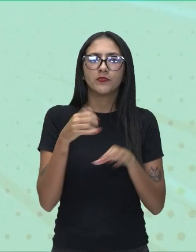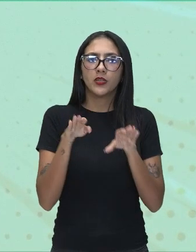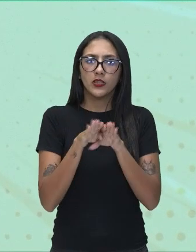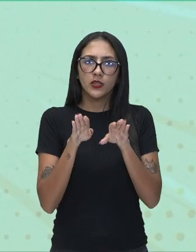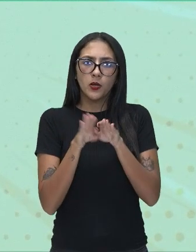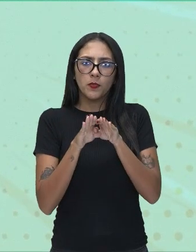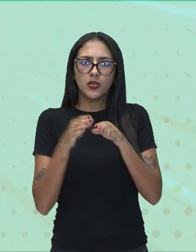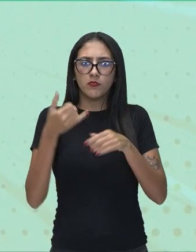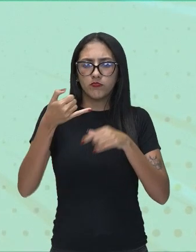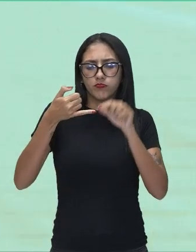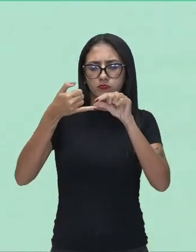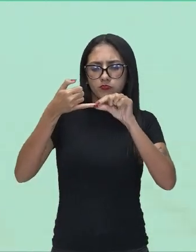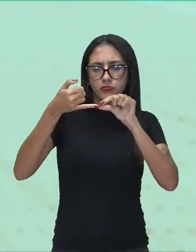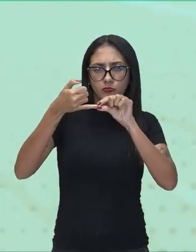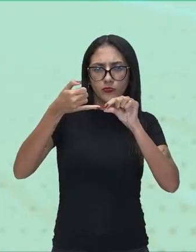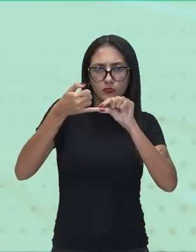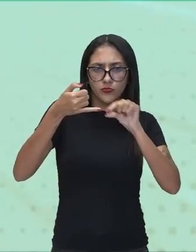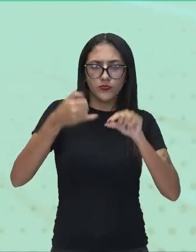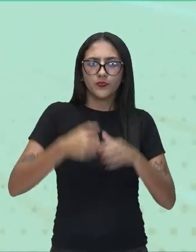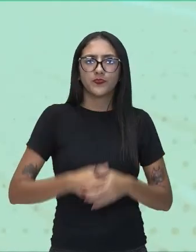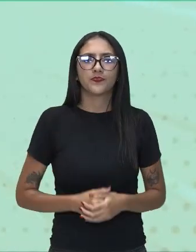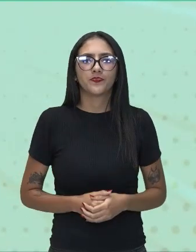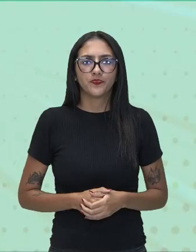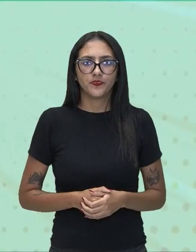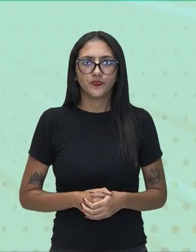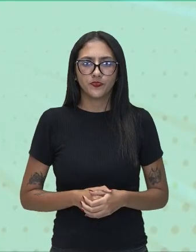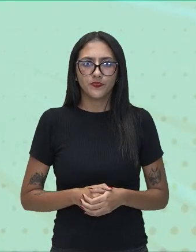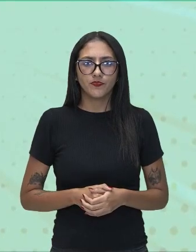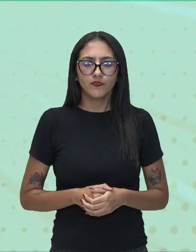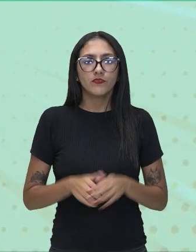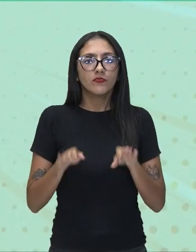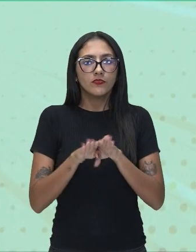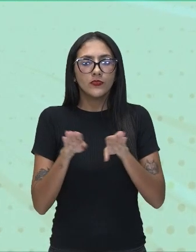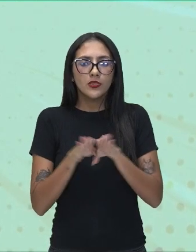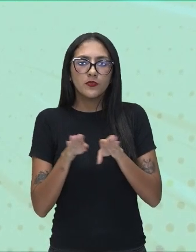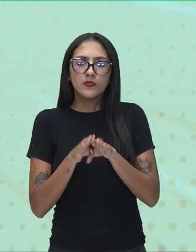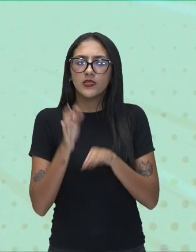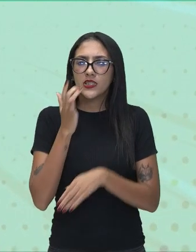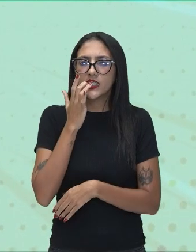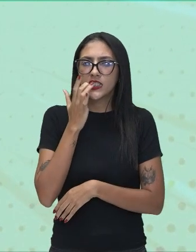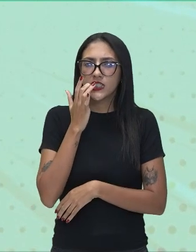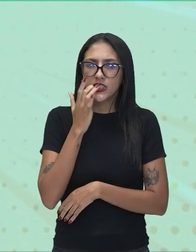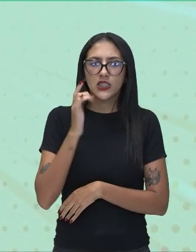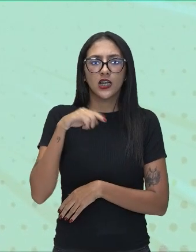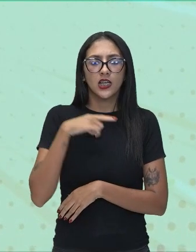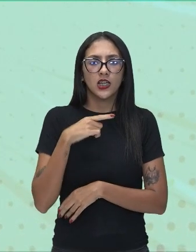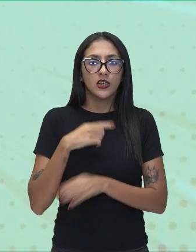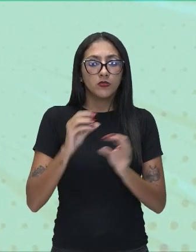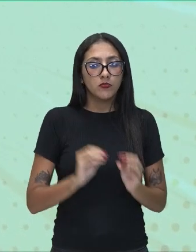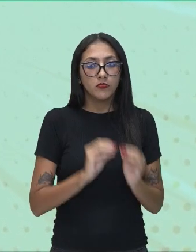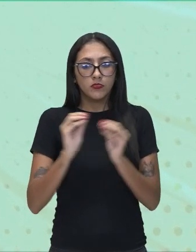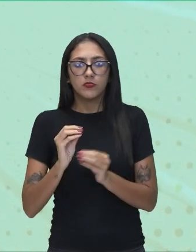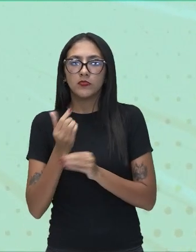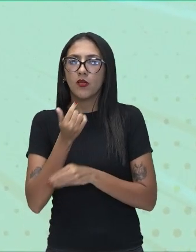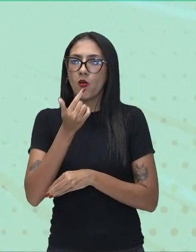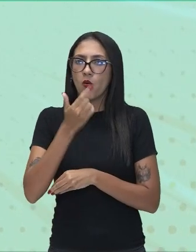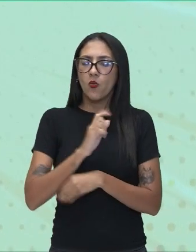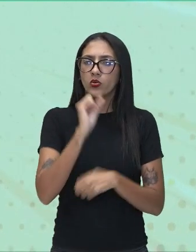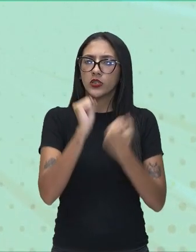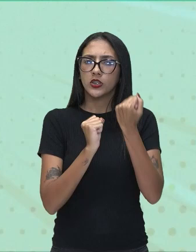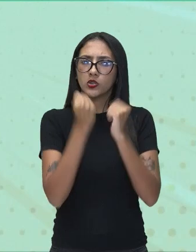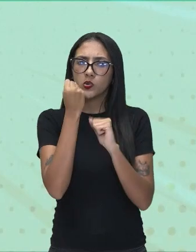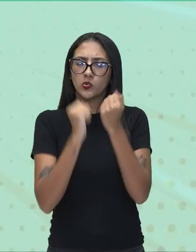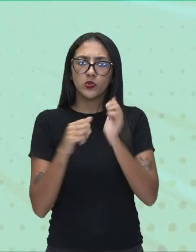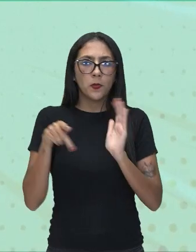ponta de metal e a mola. Enquanto isso, o plástico refinado é transportado para indústrias especializadas em